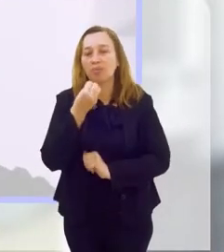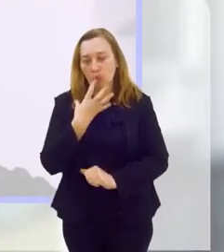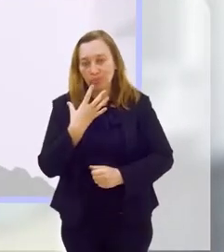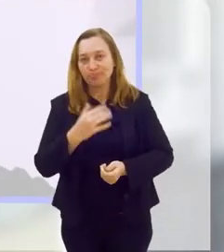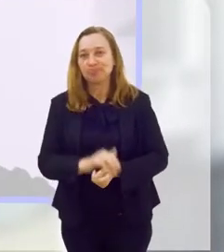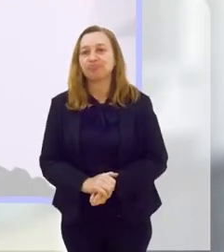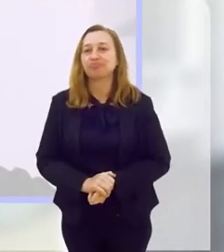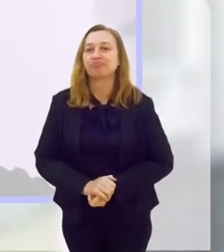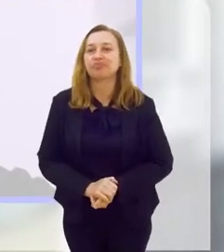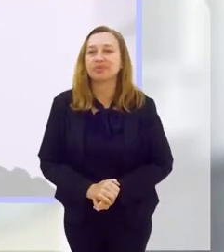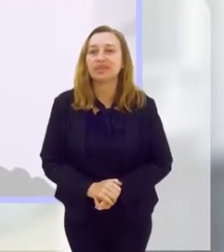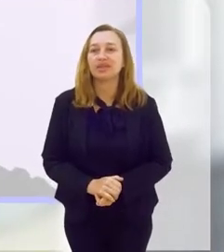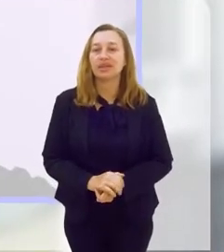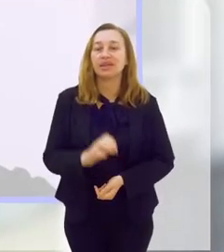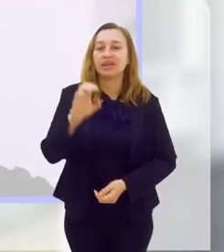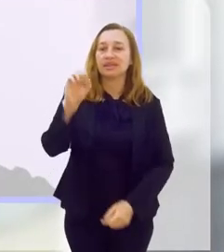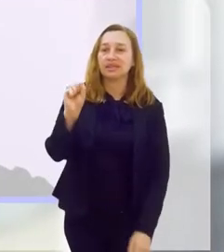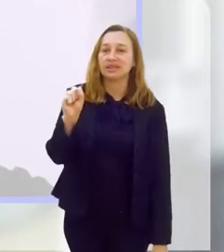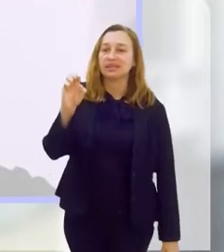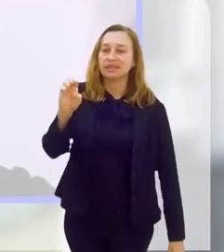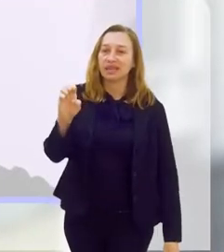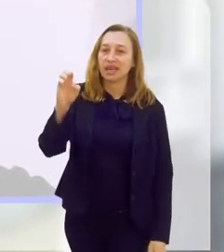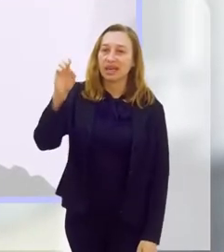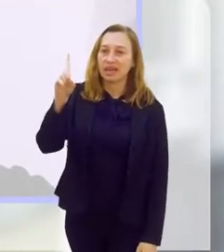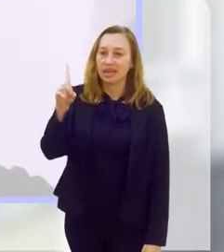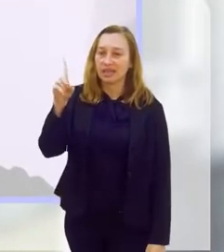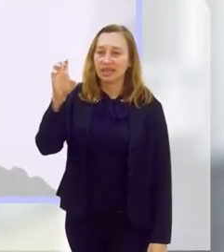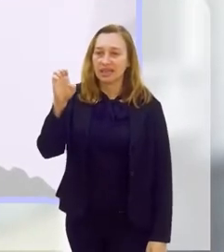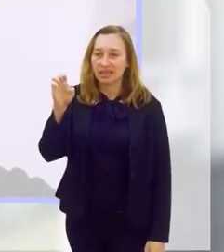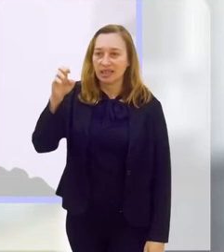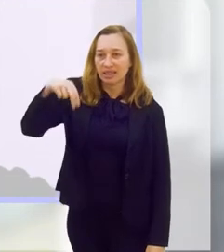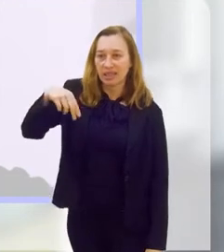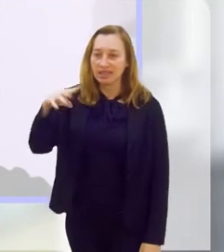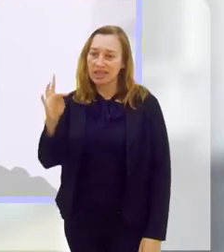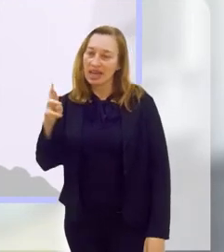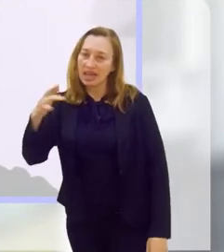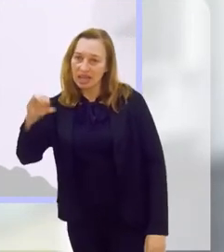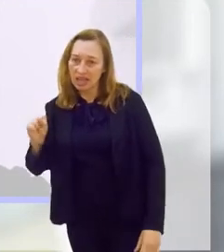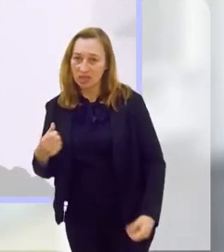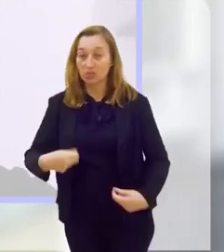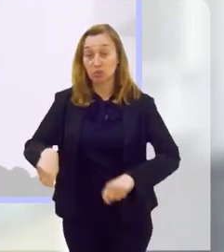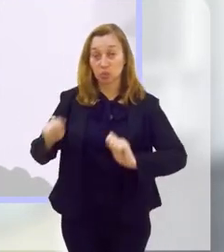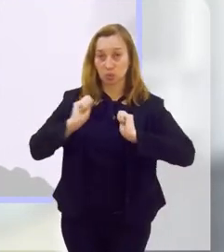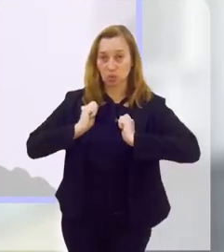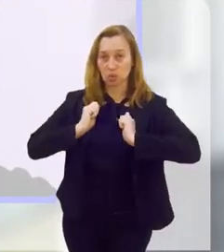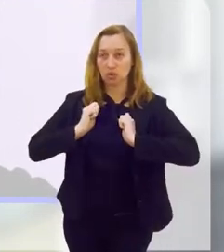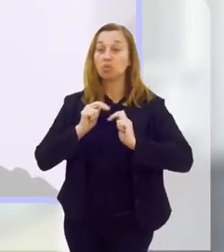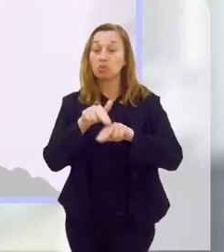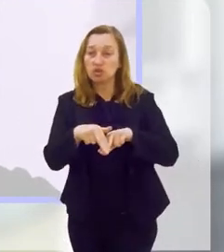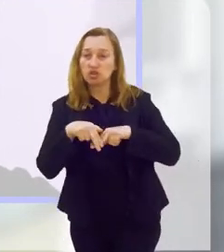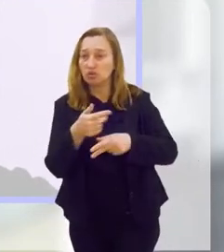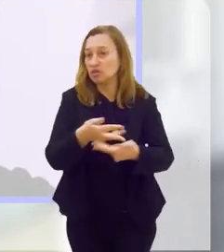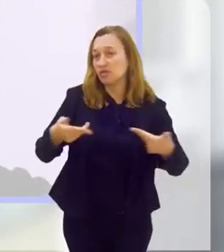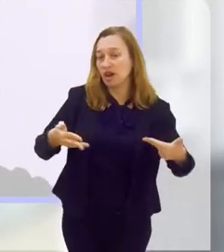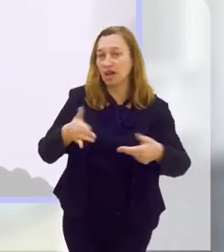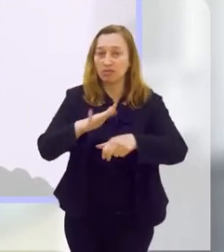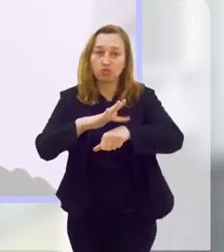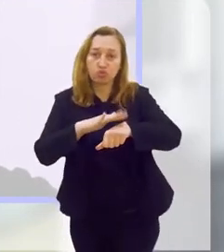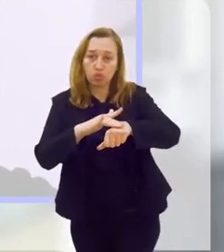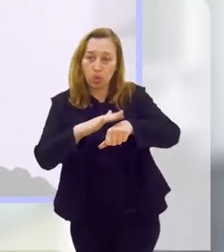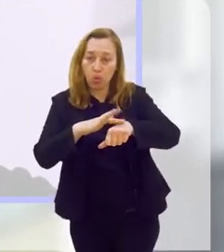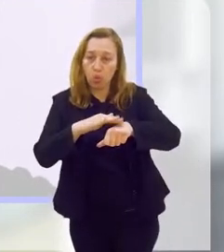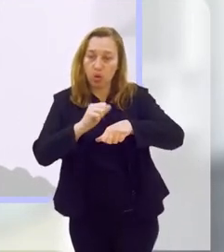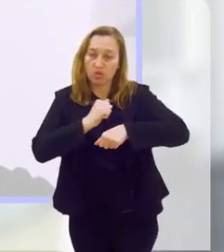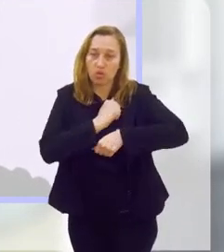Bom, o sedentarismo hoje, ele é causa de inúmeras doenças, né? Como doenças